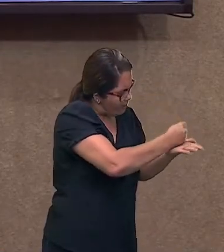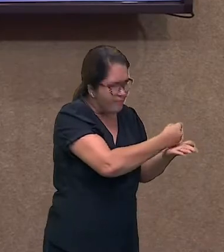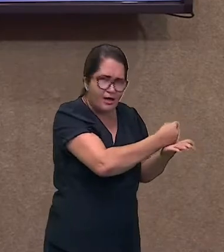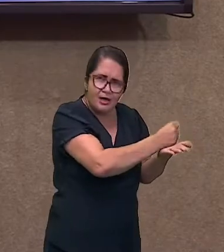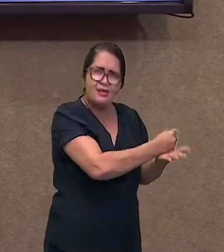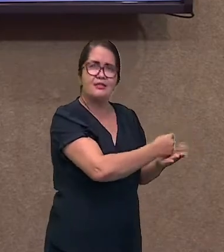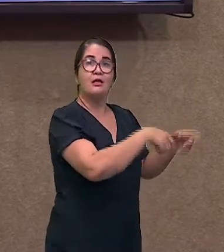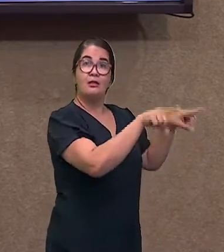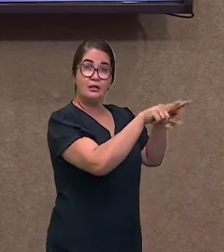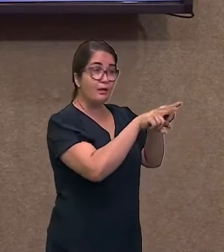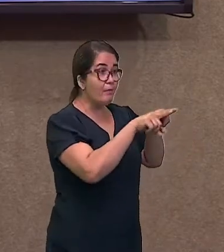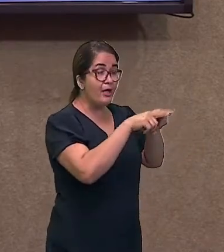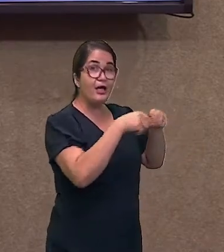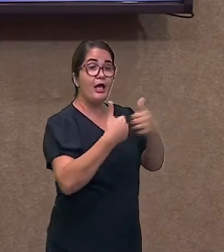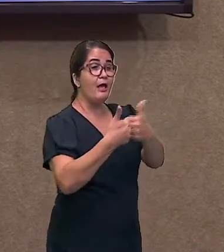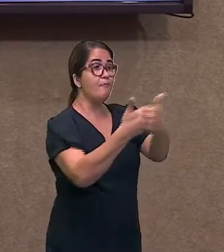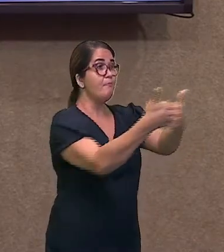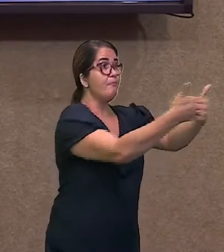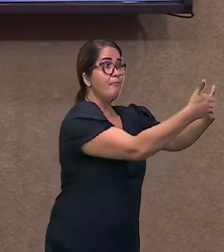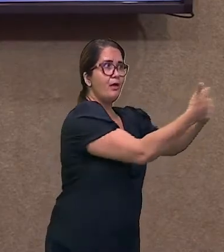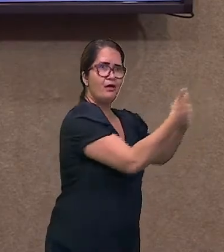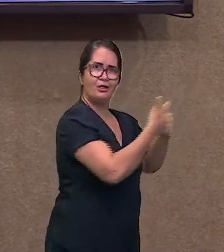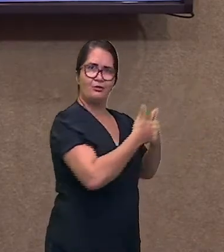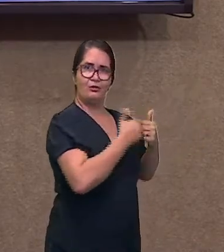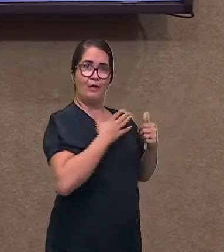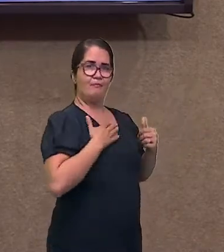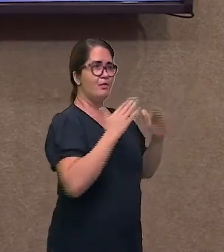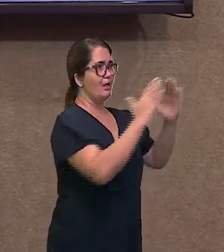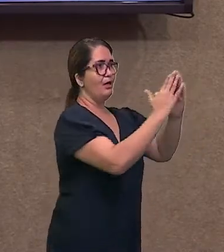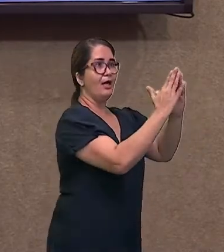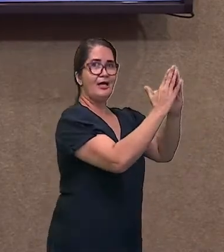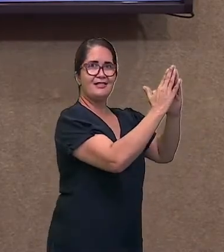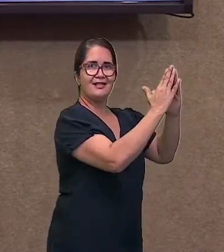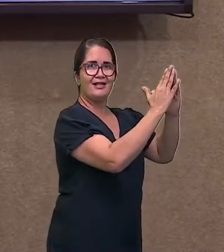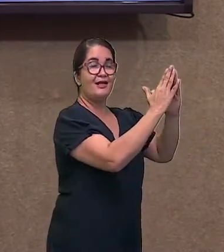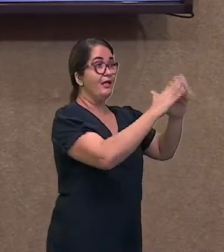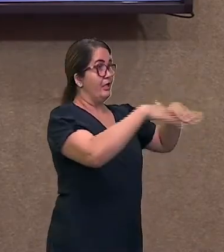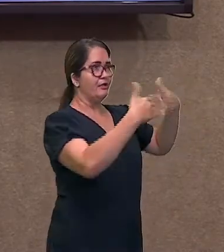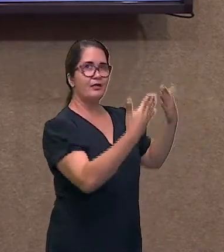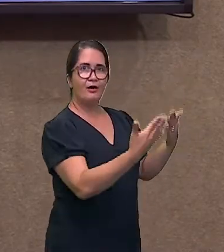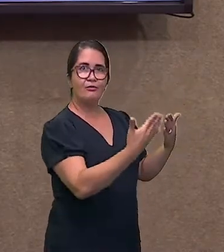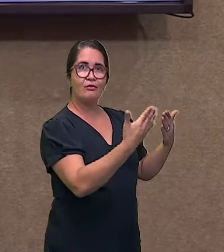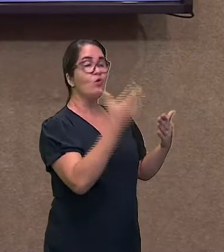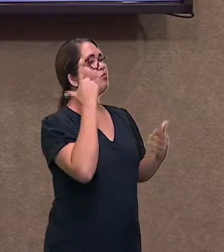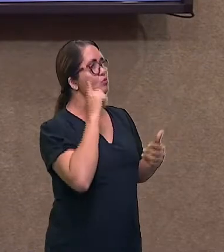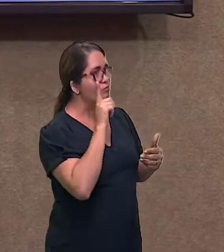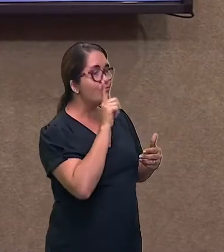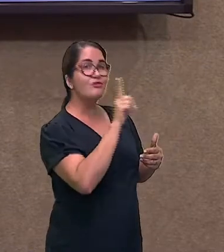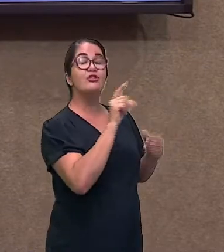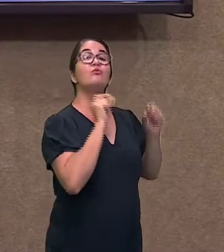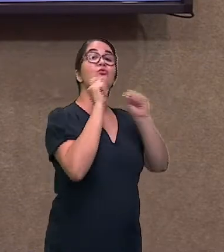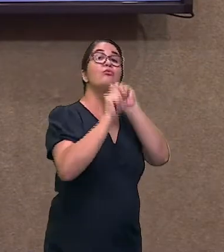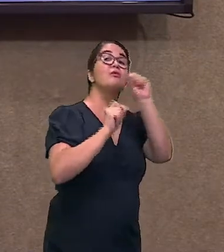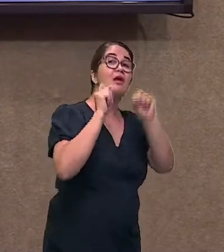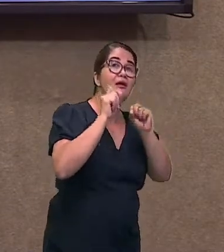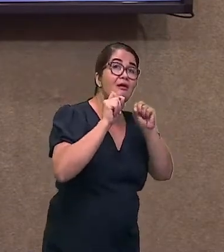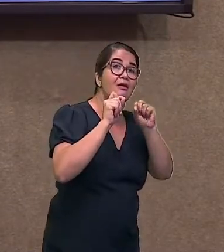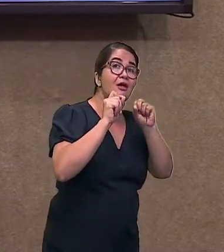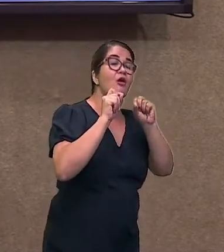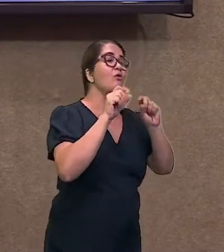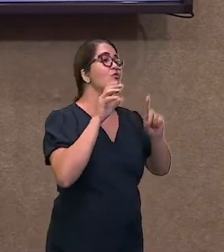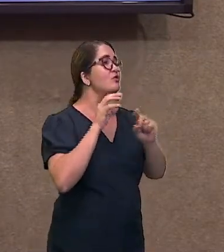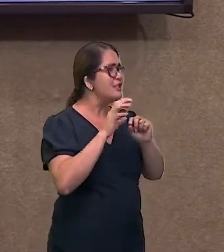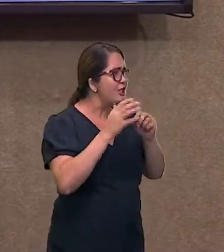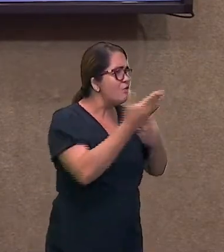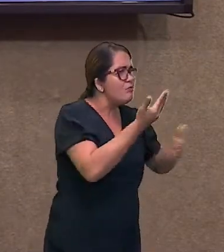eu consigo sobreviver e interagir na comunidade como um todo. Então, a gente